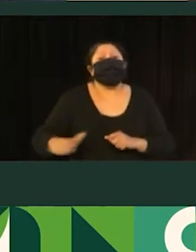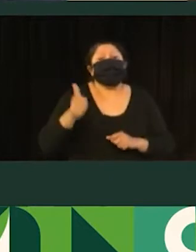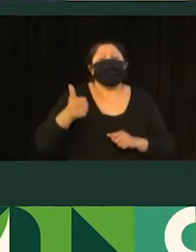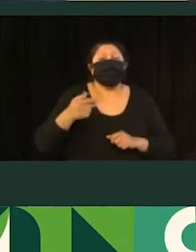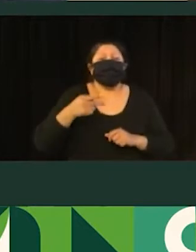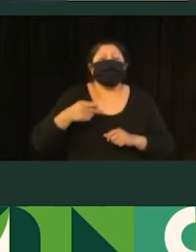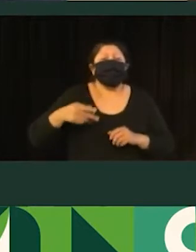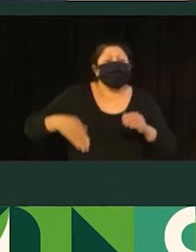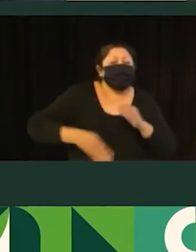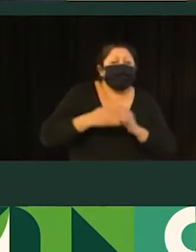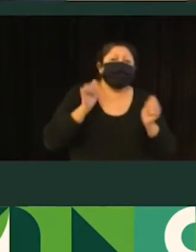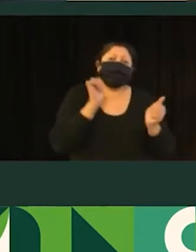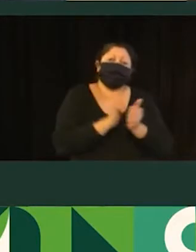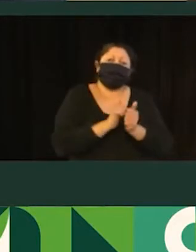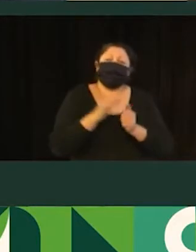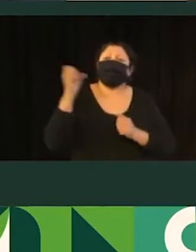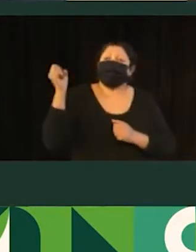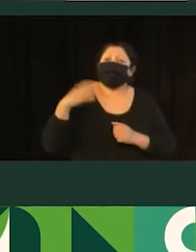próximas usando modos ativos.